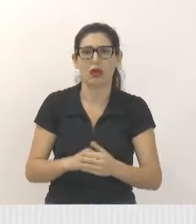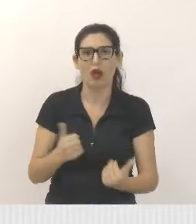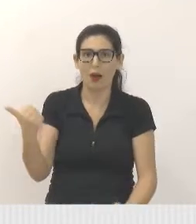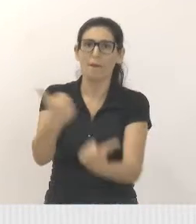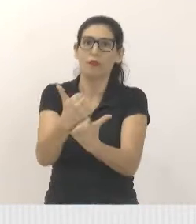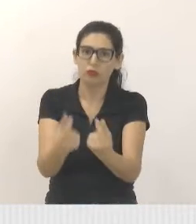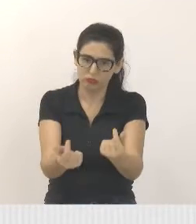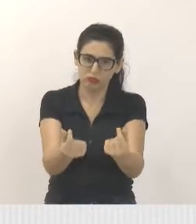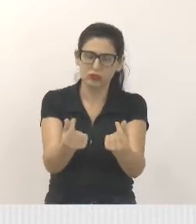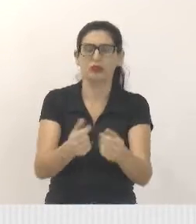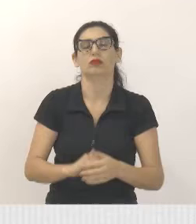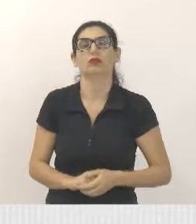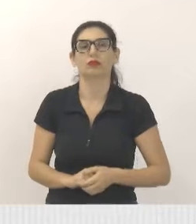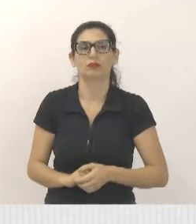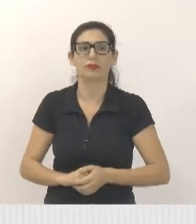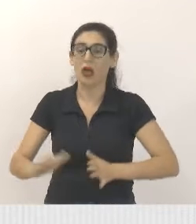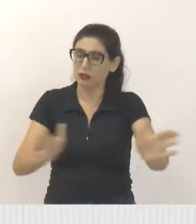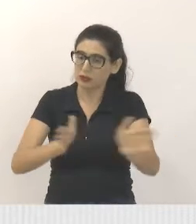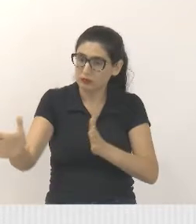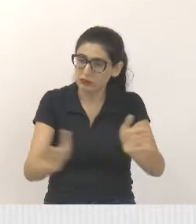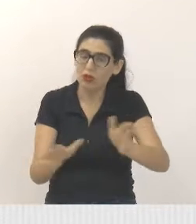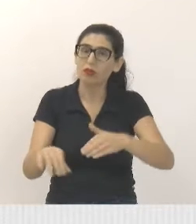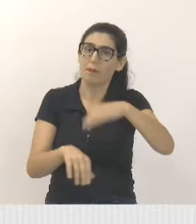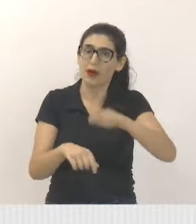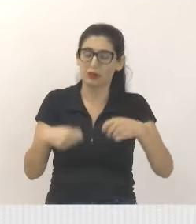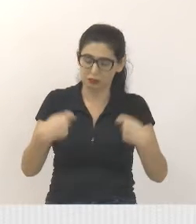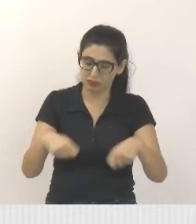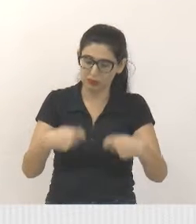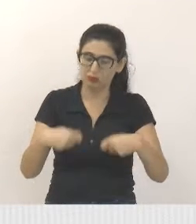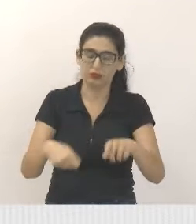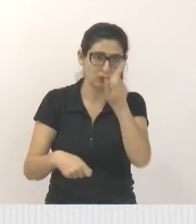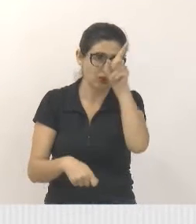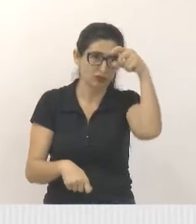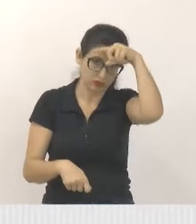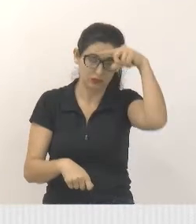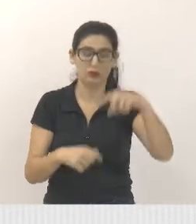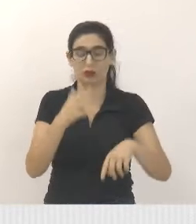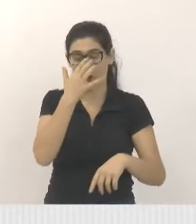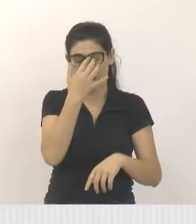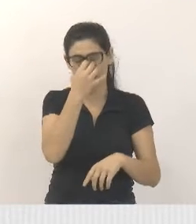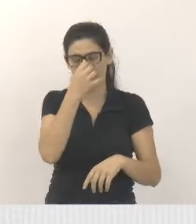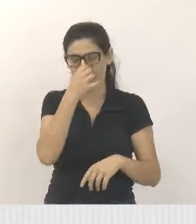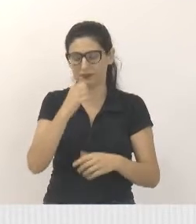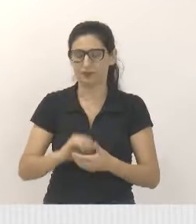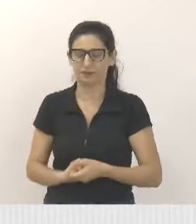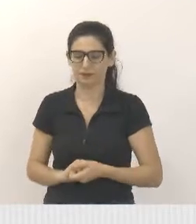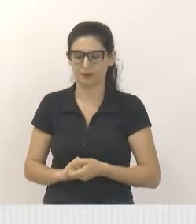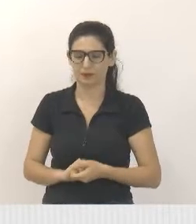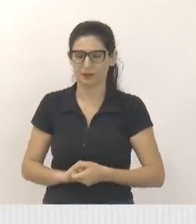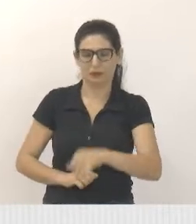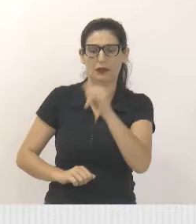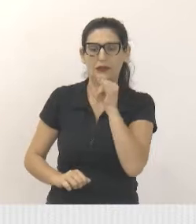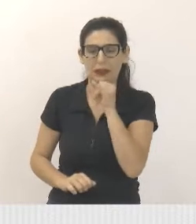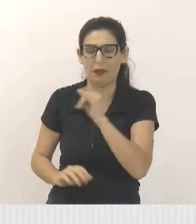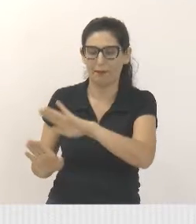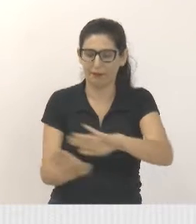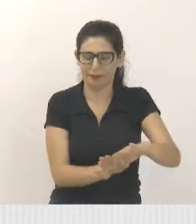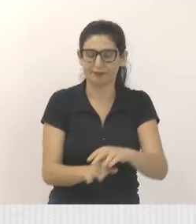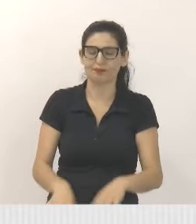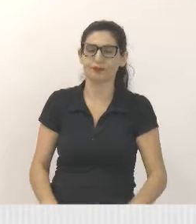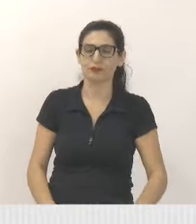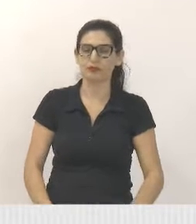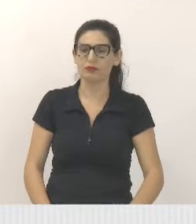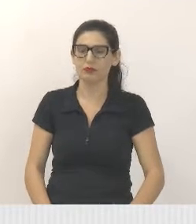sensibilidade um pouco maior para essa unidade, se eu não consigo dar um